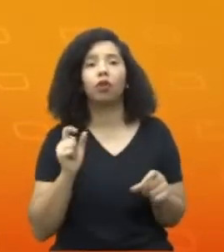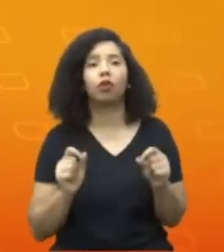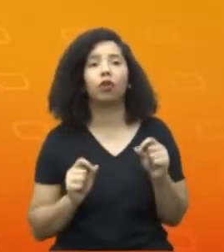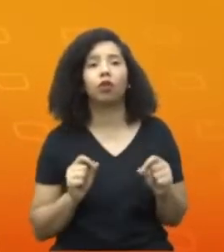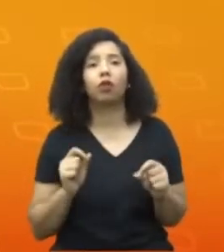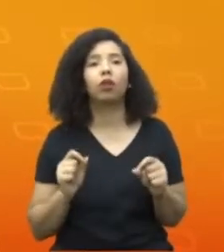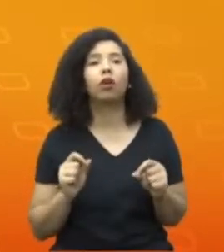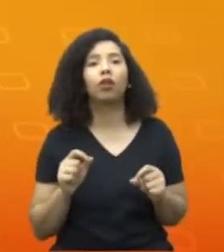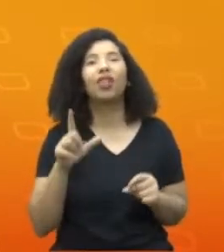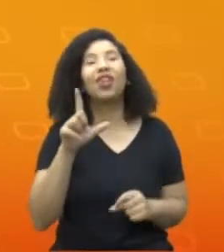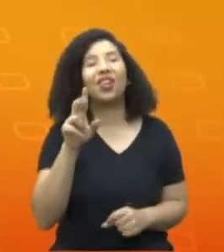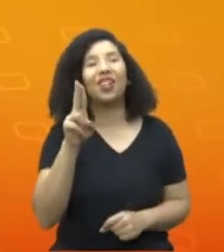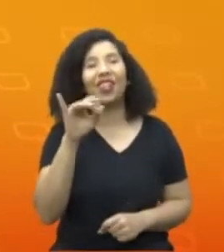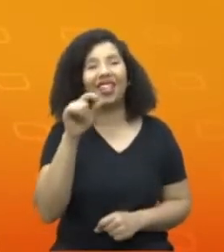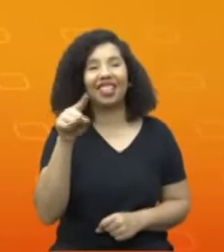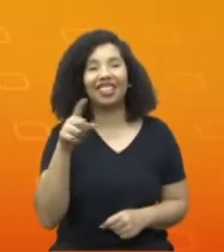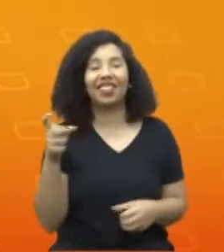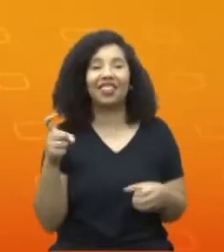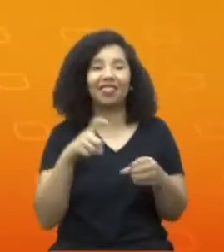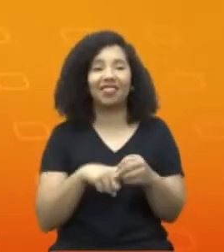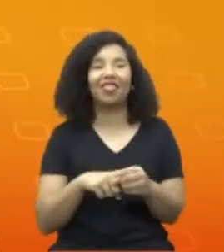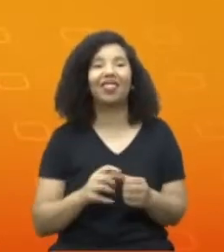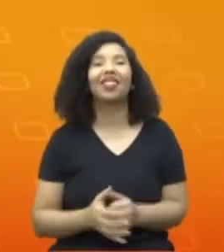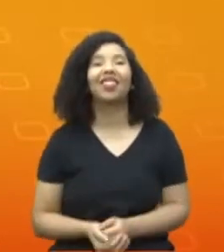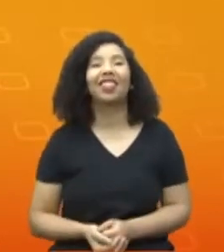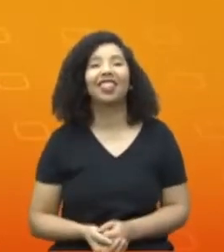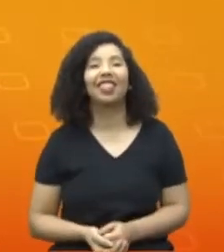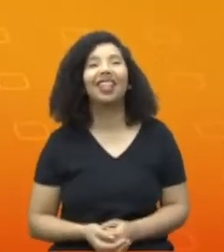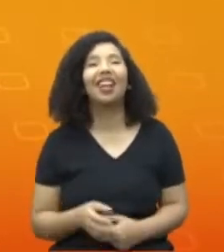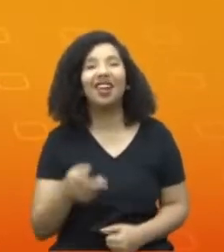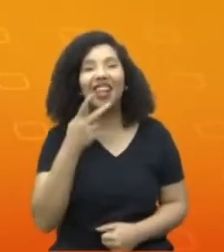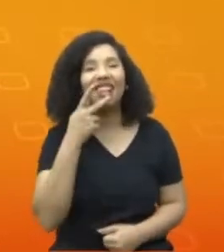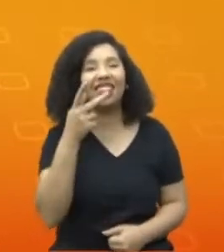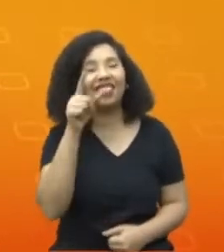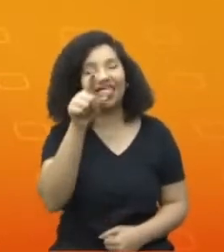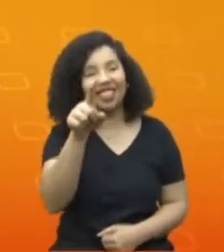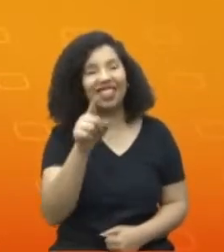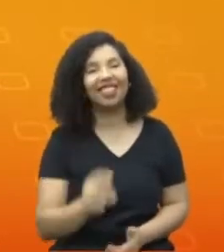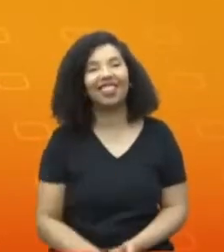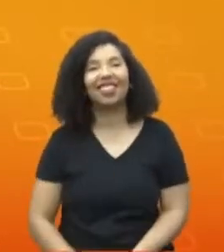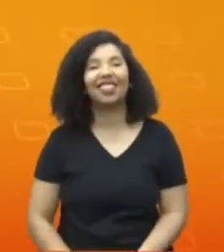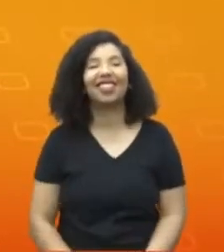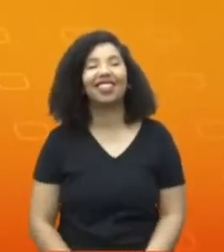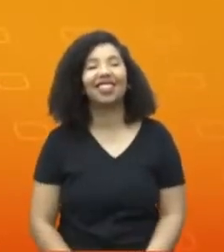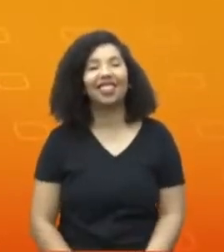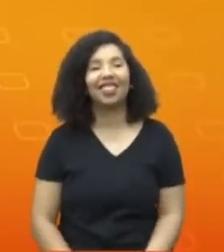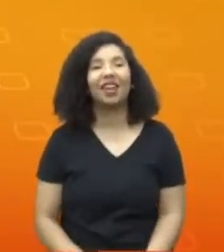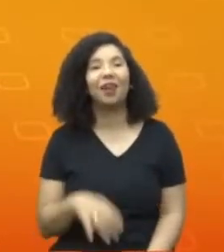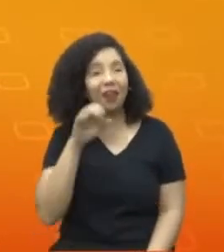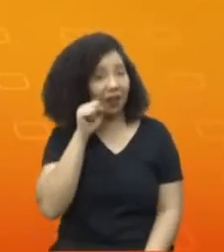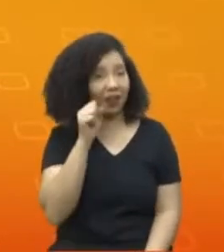o Luiz voltou. Luiz, estávamos falando de ti, me ouve?